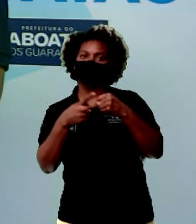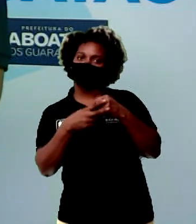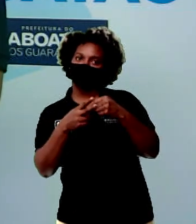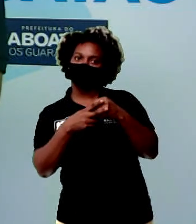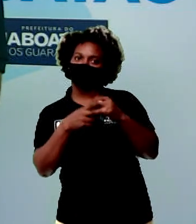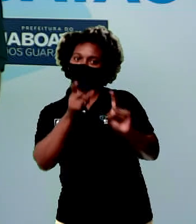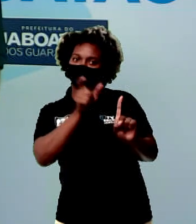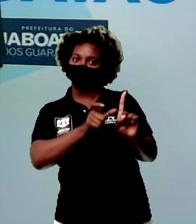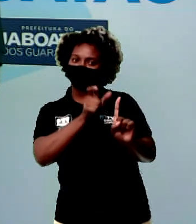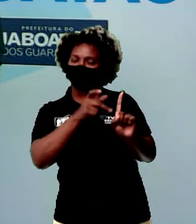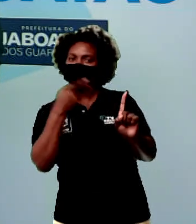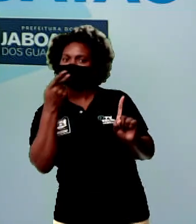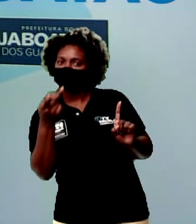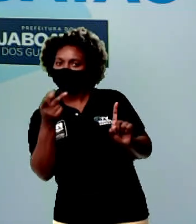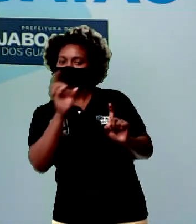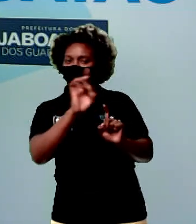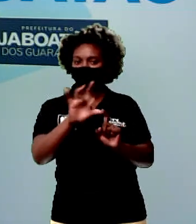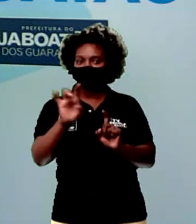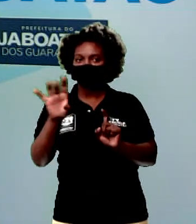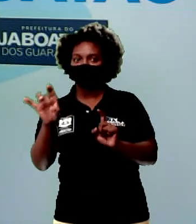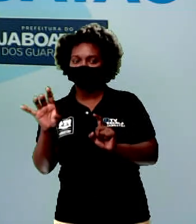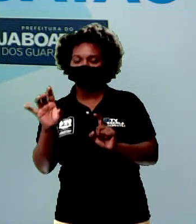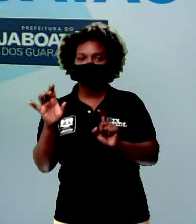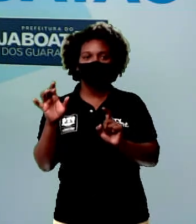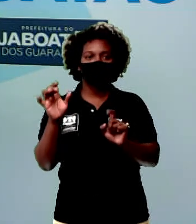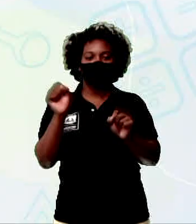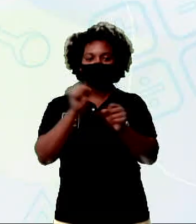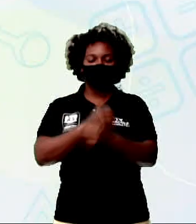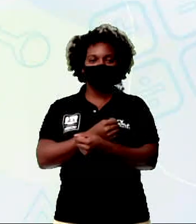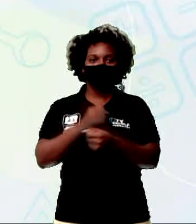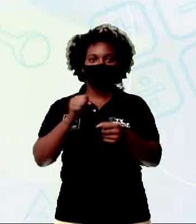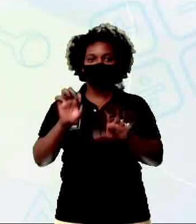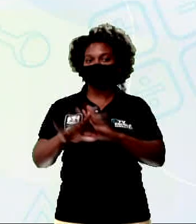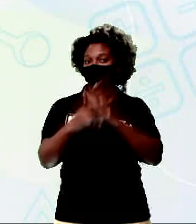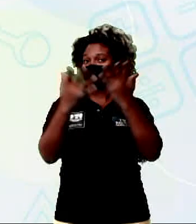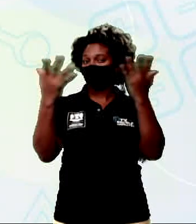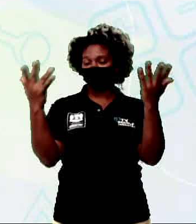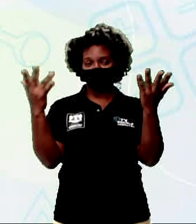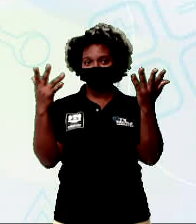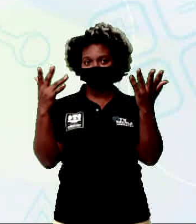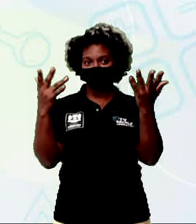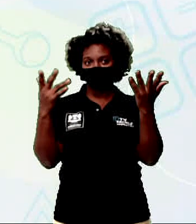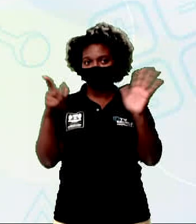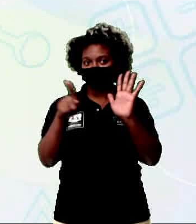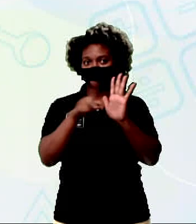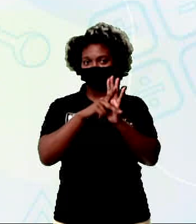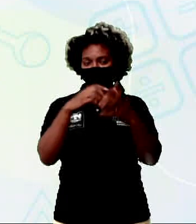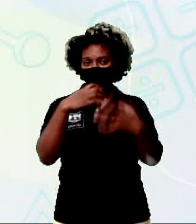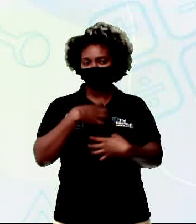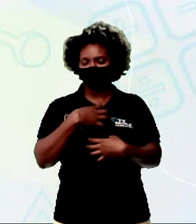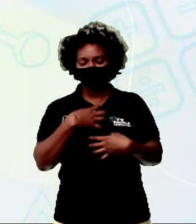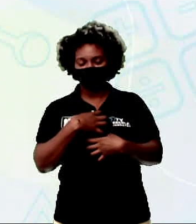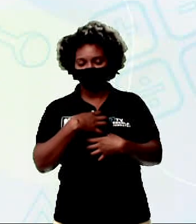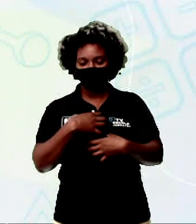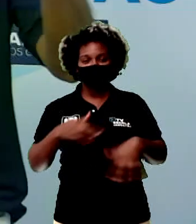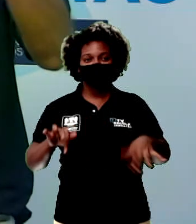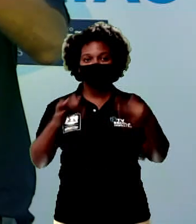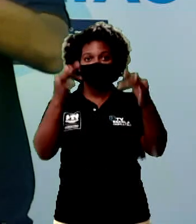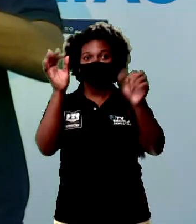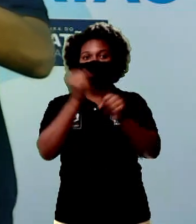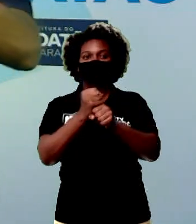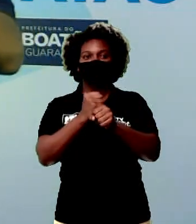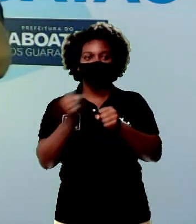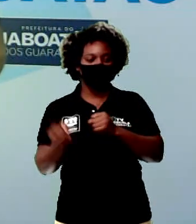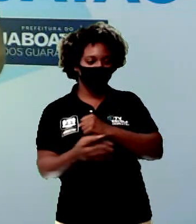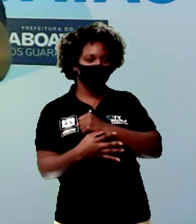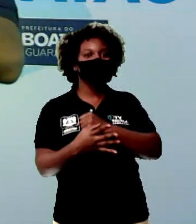personagem diz, cada um comemora do seu jeito. Feliz ano novo! Então, esse seria